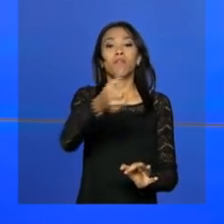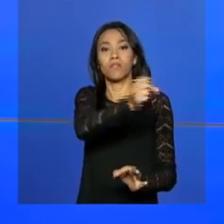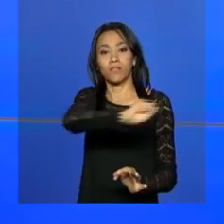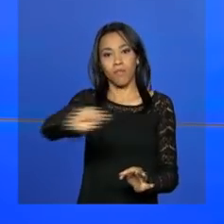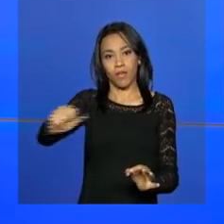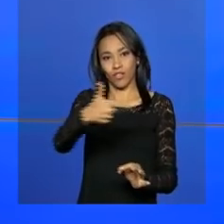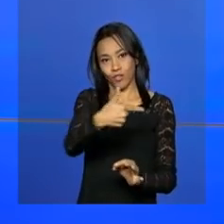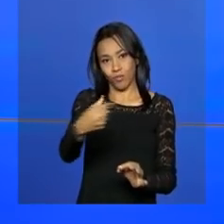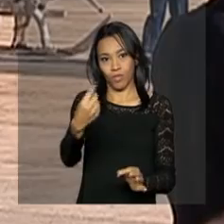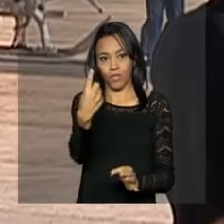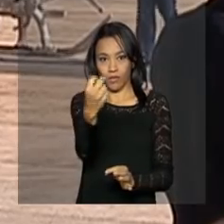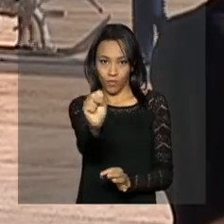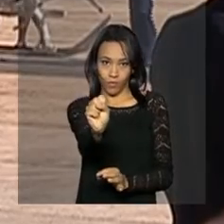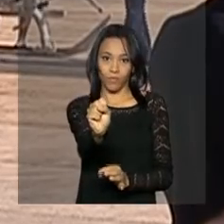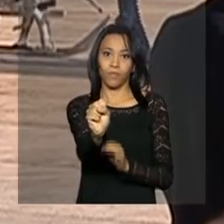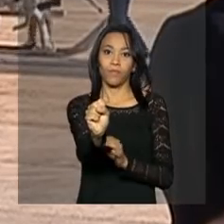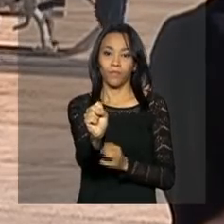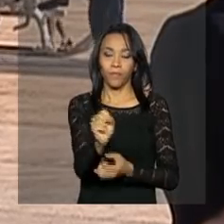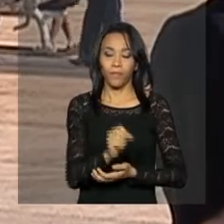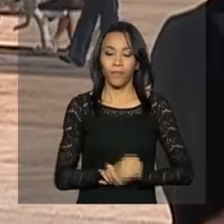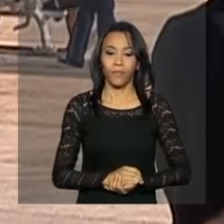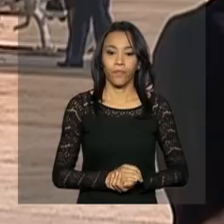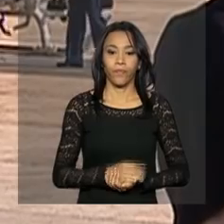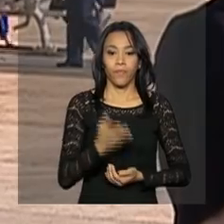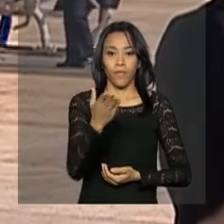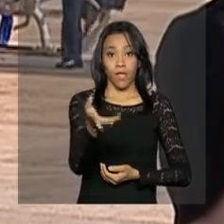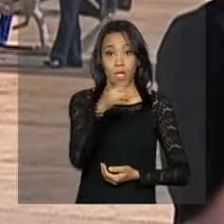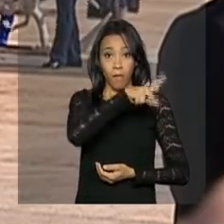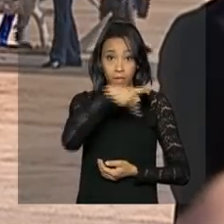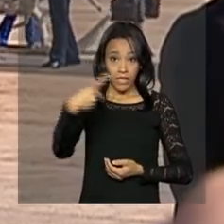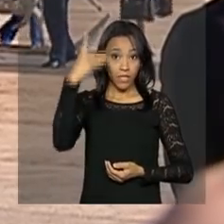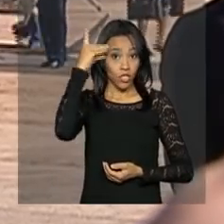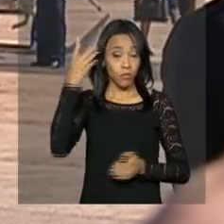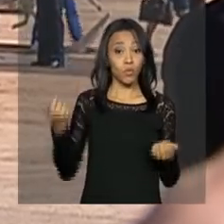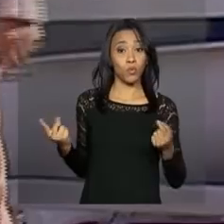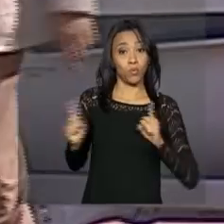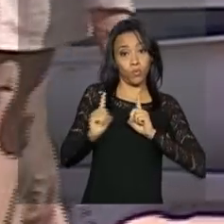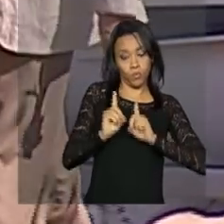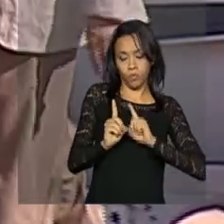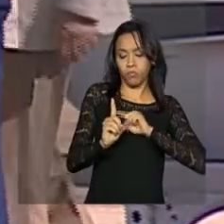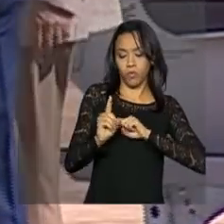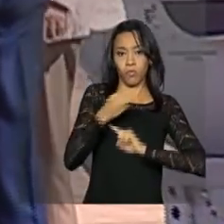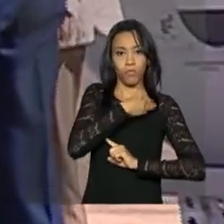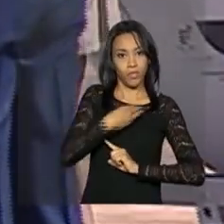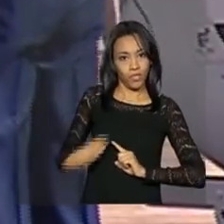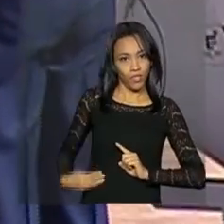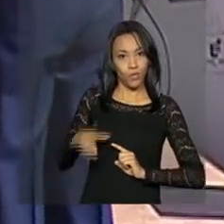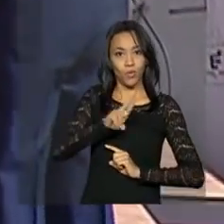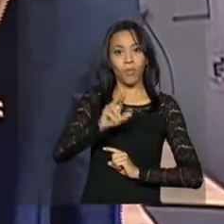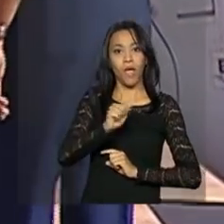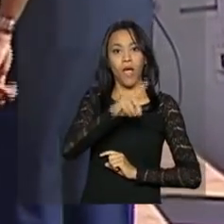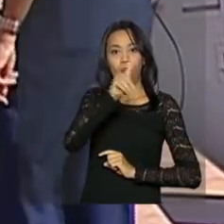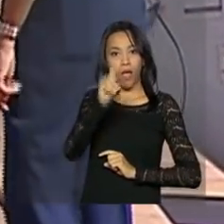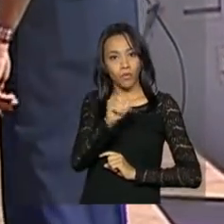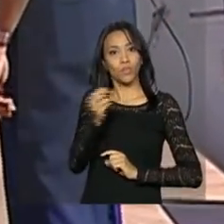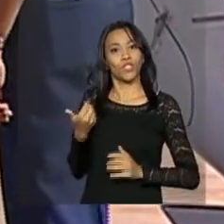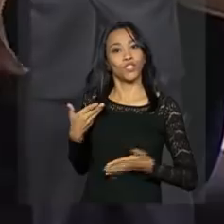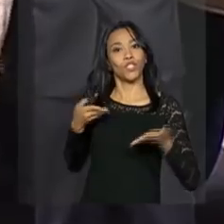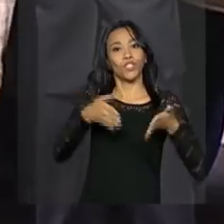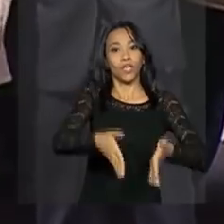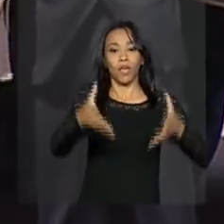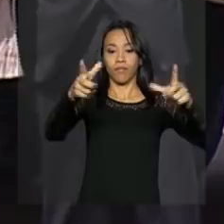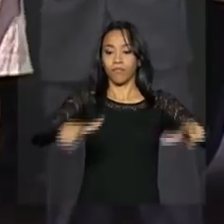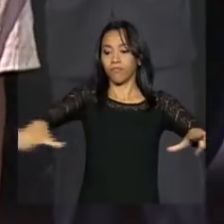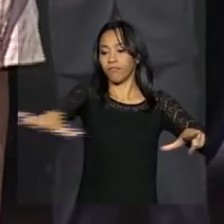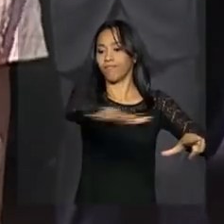2018. A presidenta Dilma Rousseff e o ministro da Defesa Aldo Rebelo chegaram de helicóptero à base aérea de Brasília.